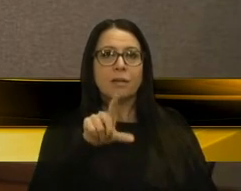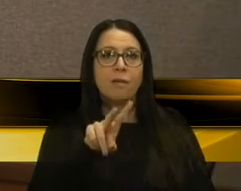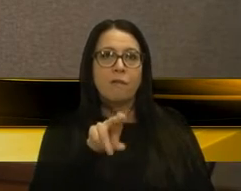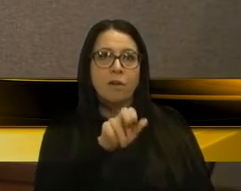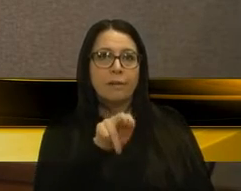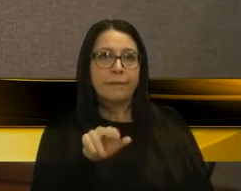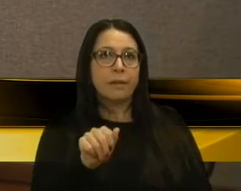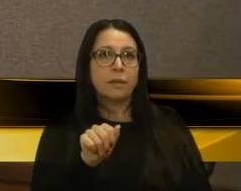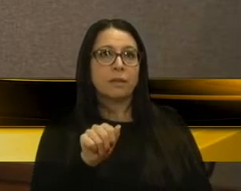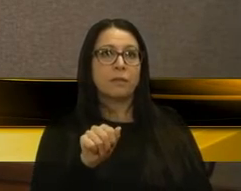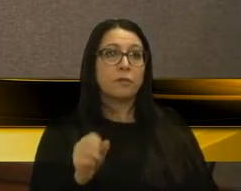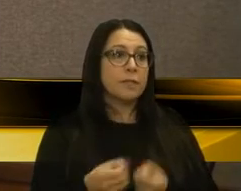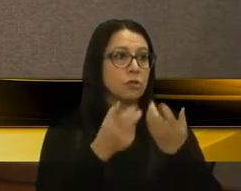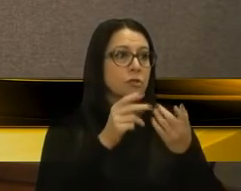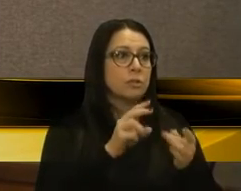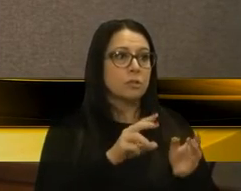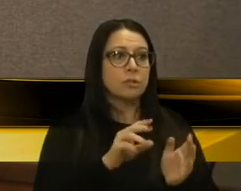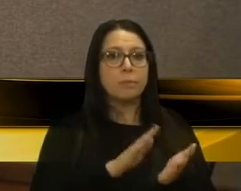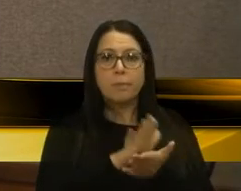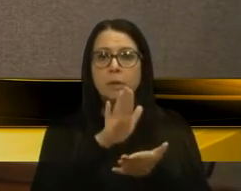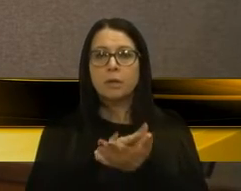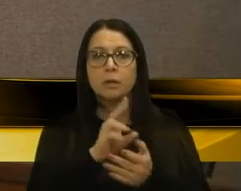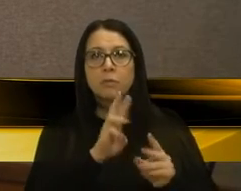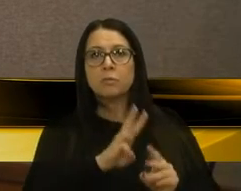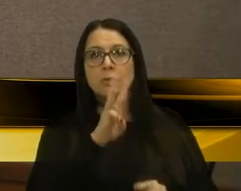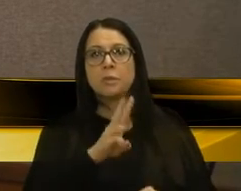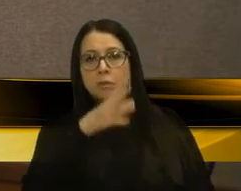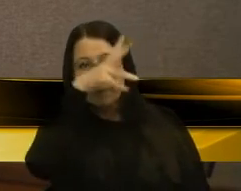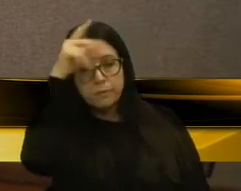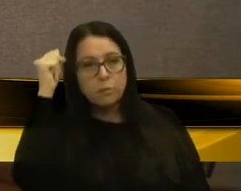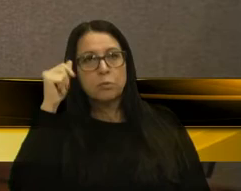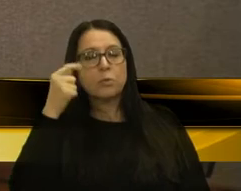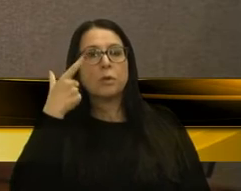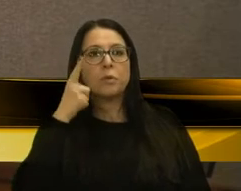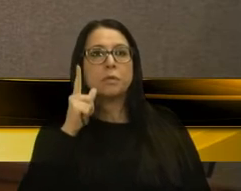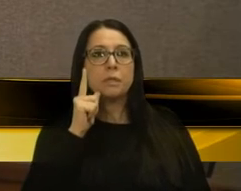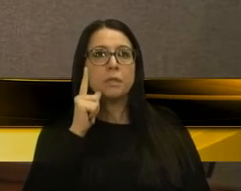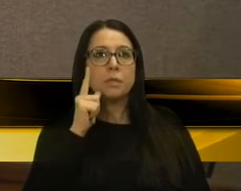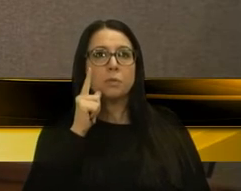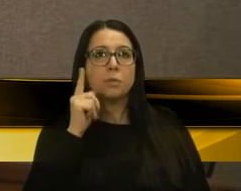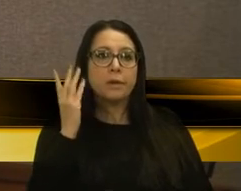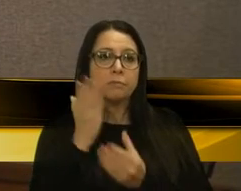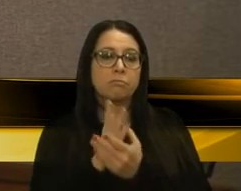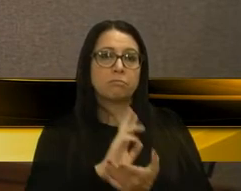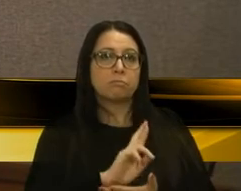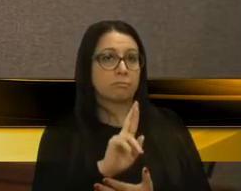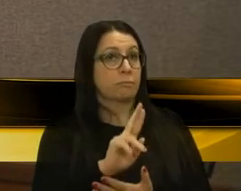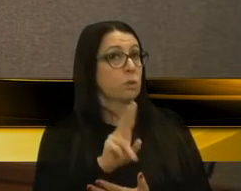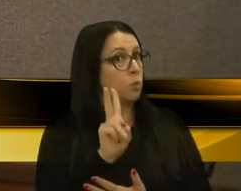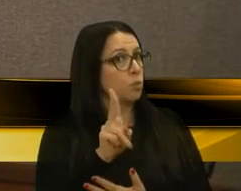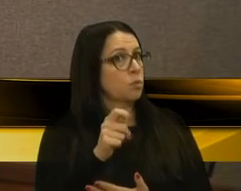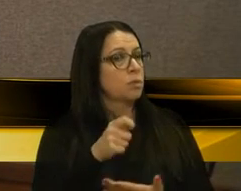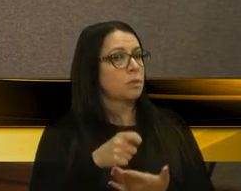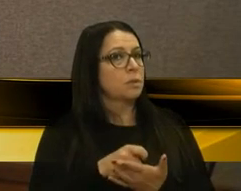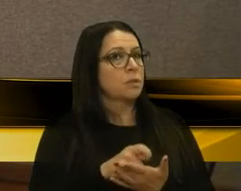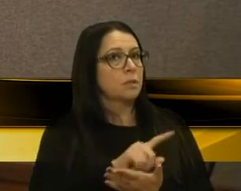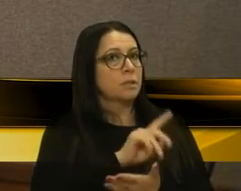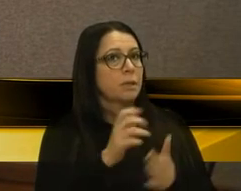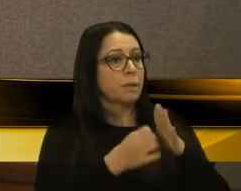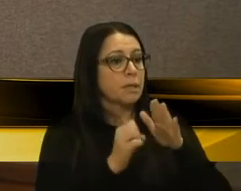site da Prefeitura hoje que conseguiu eliminar, quer dizer, vamos continuar mandando empresas embora de Caxias.